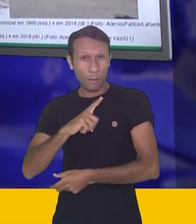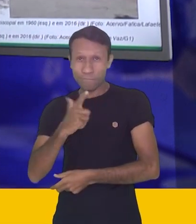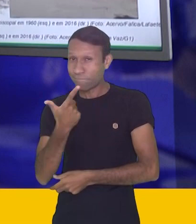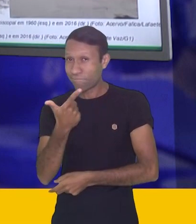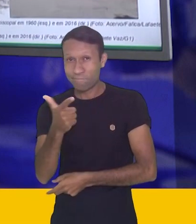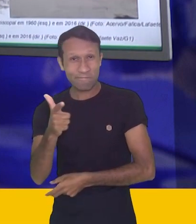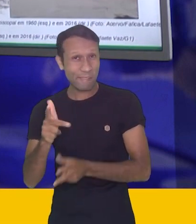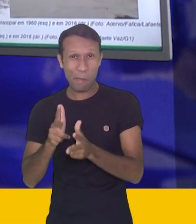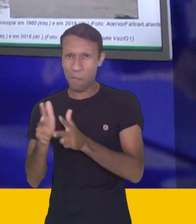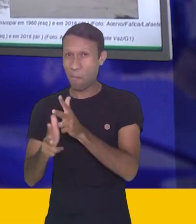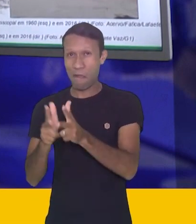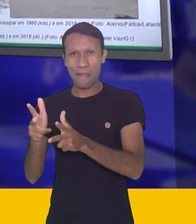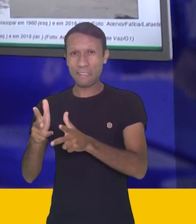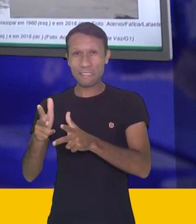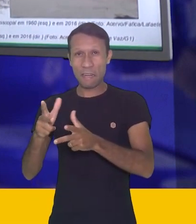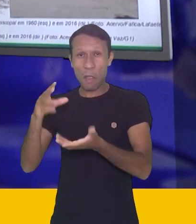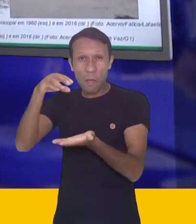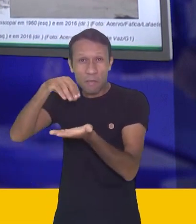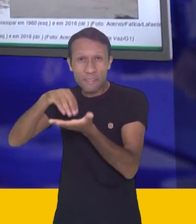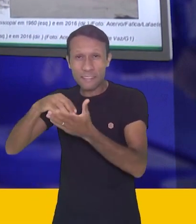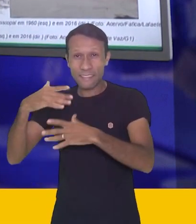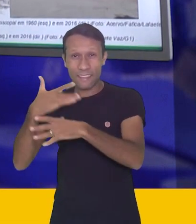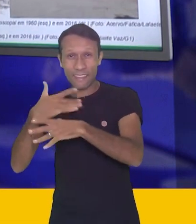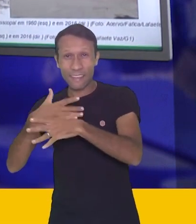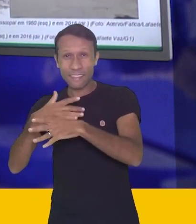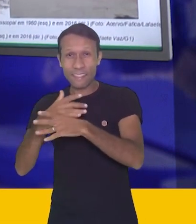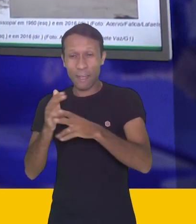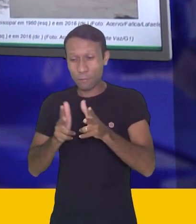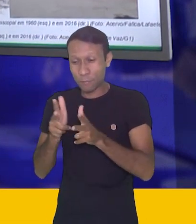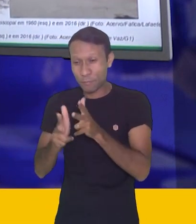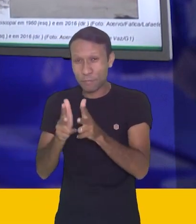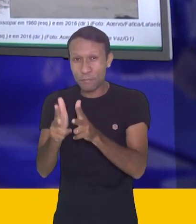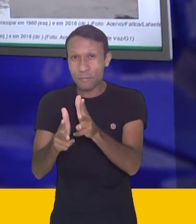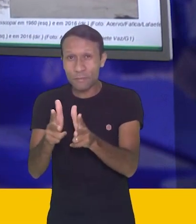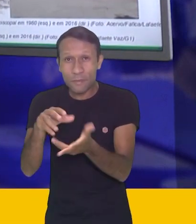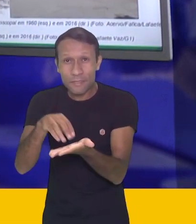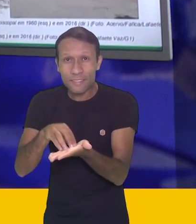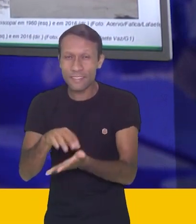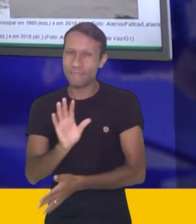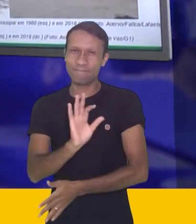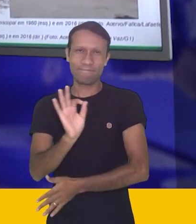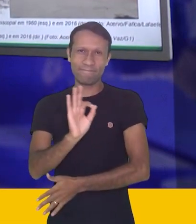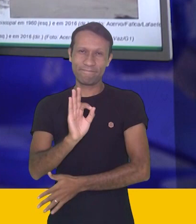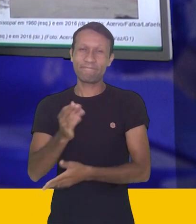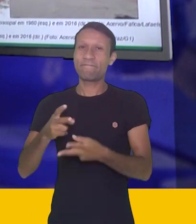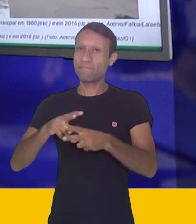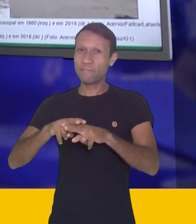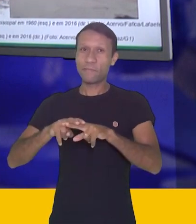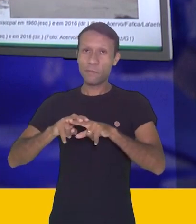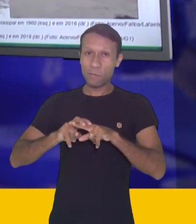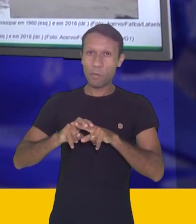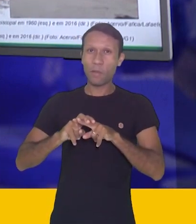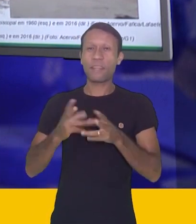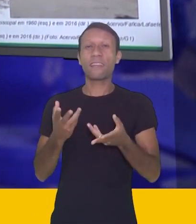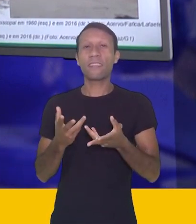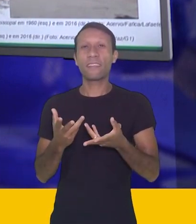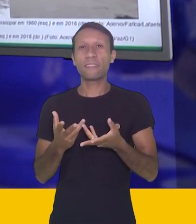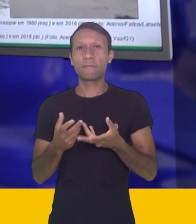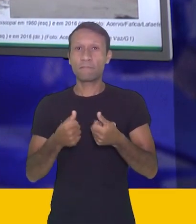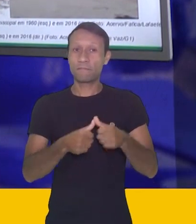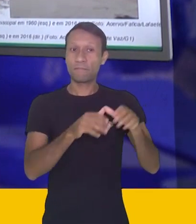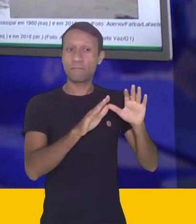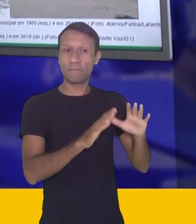ferrovia passando no centro da cidade, né? Não existe mais a utilização dessa ferrovia, por isso ela acaba sendo transformada.